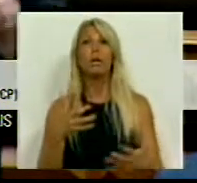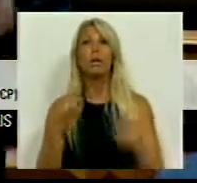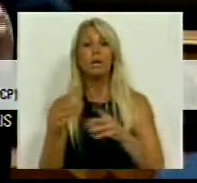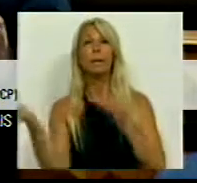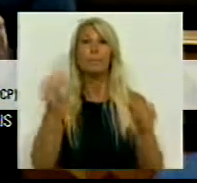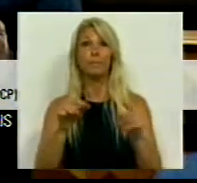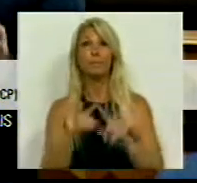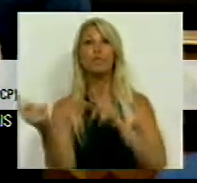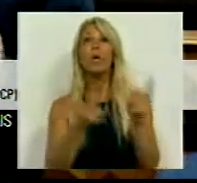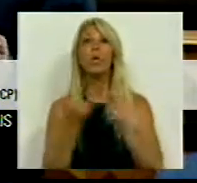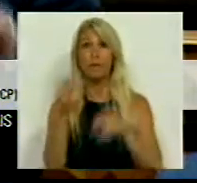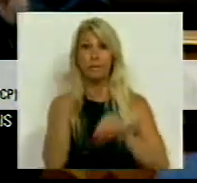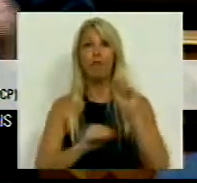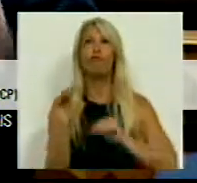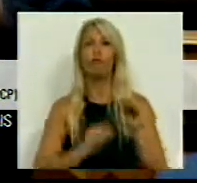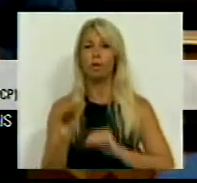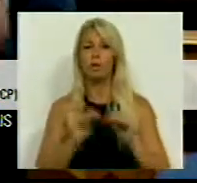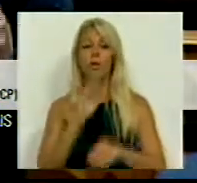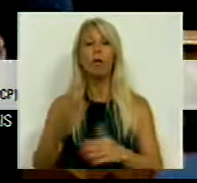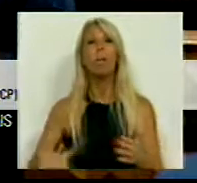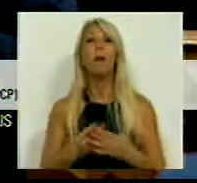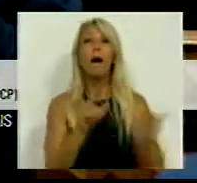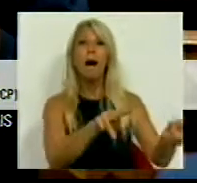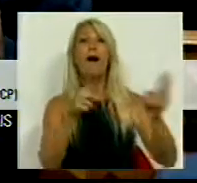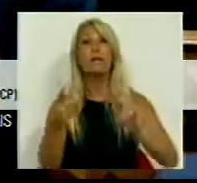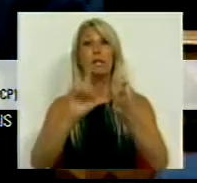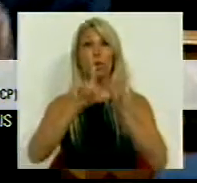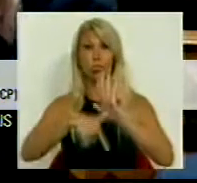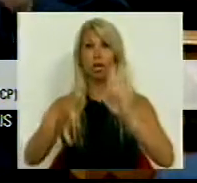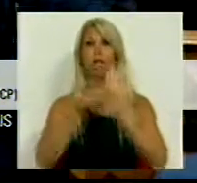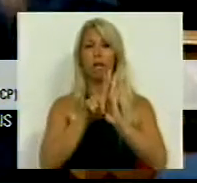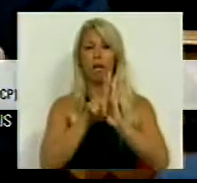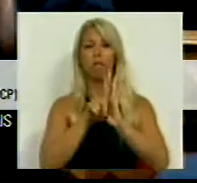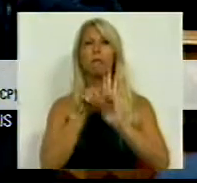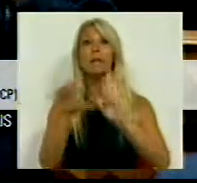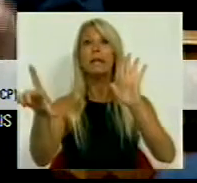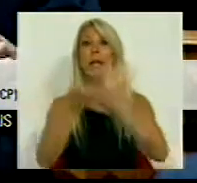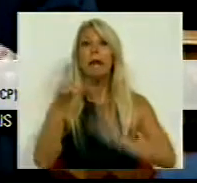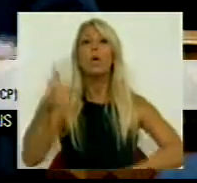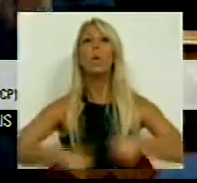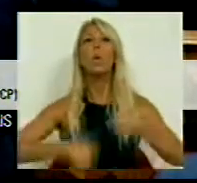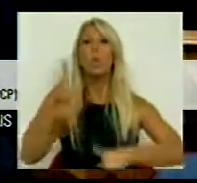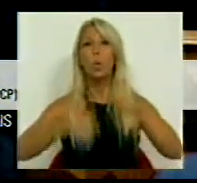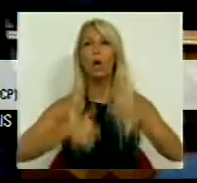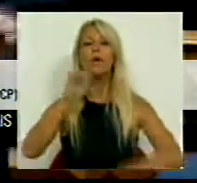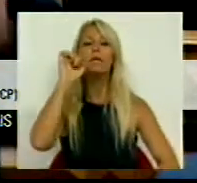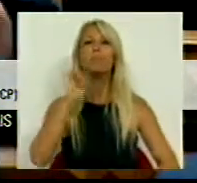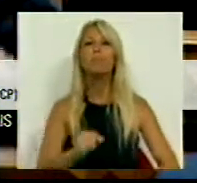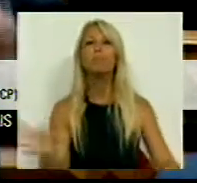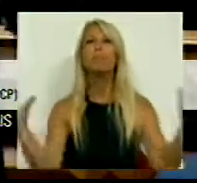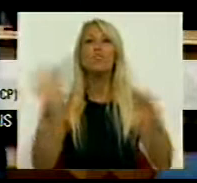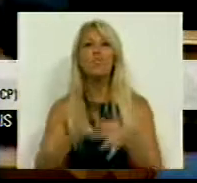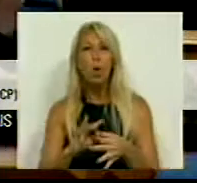a este debate e a esta votação uma proposta de alteração em projeto de lei para que a lei da concorrência seja mais